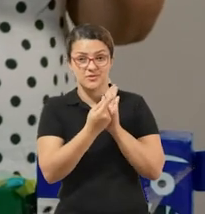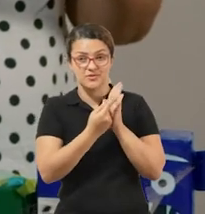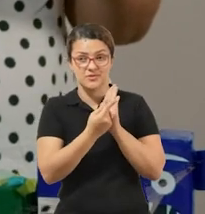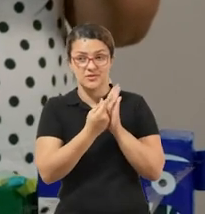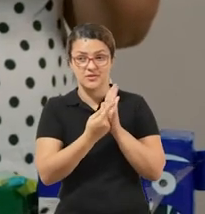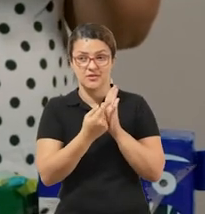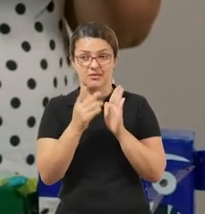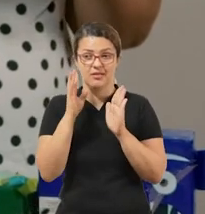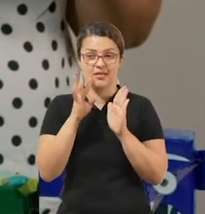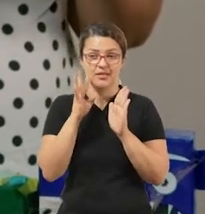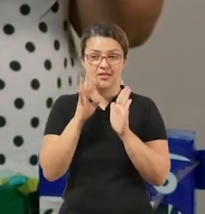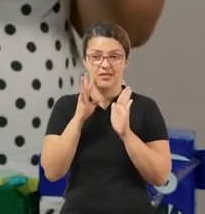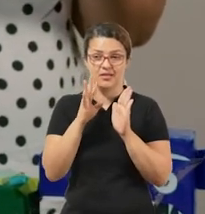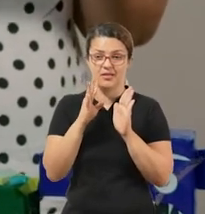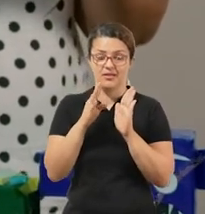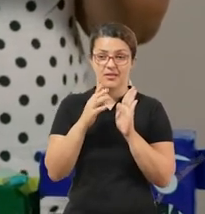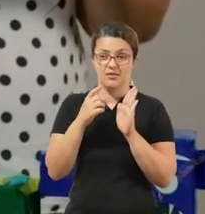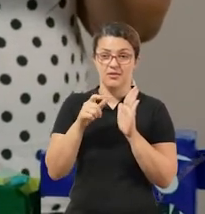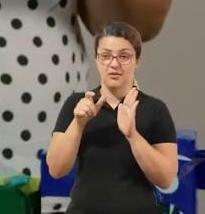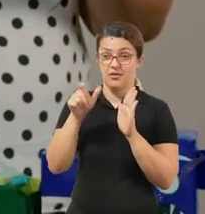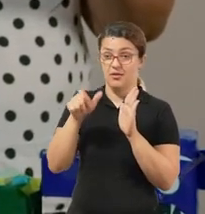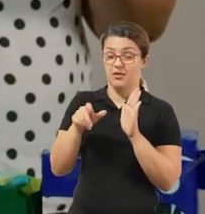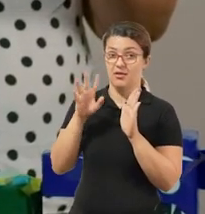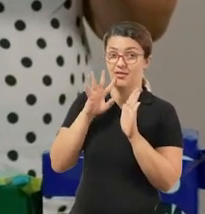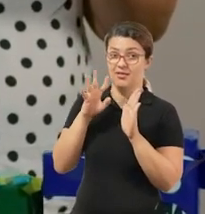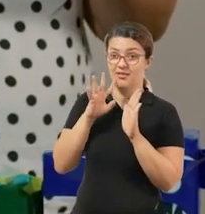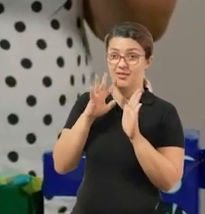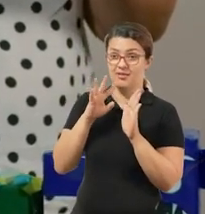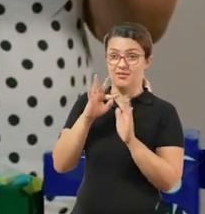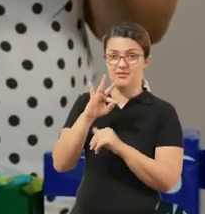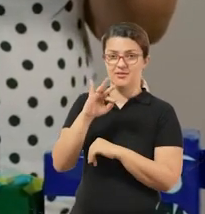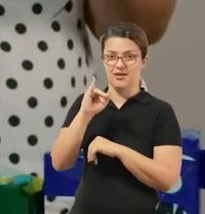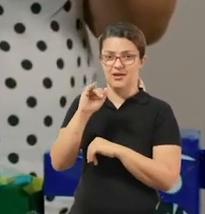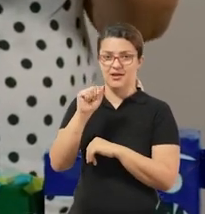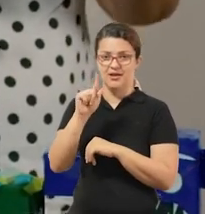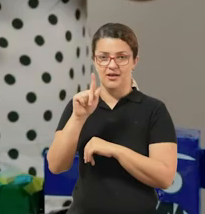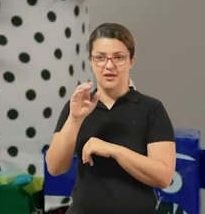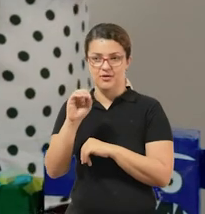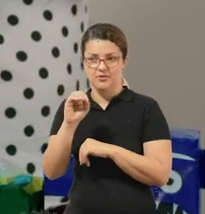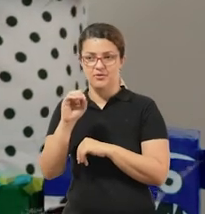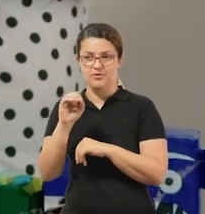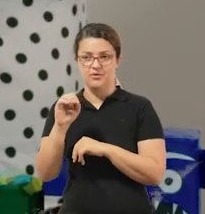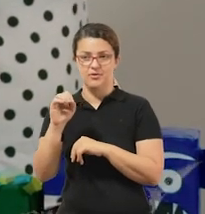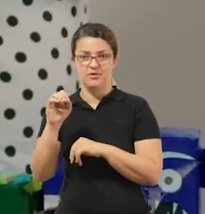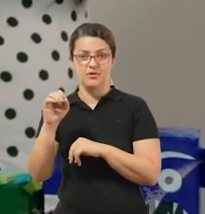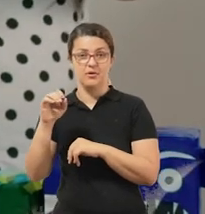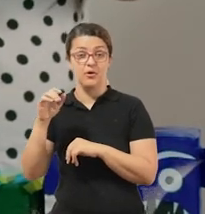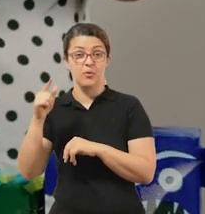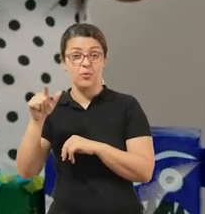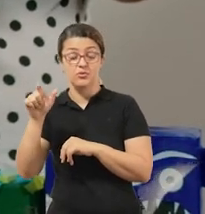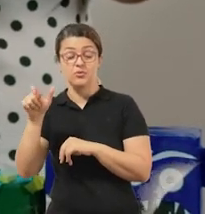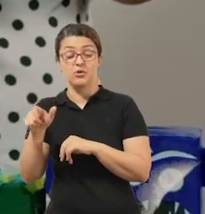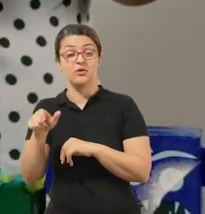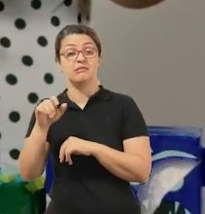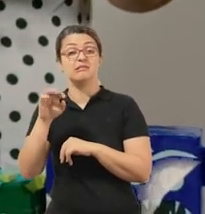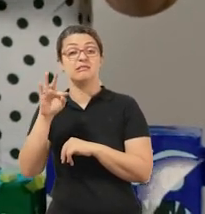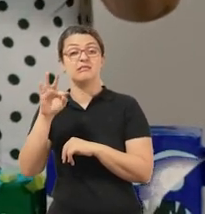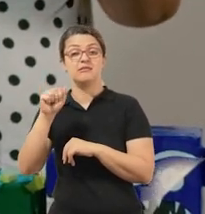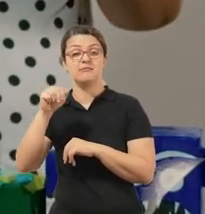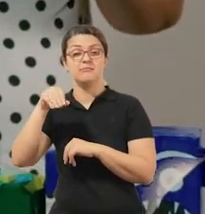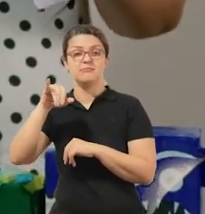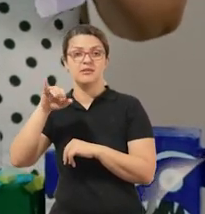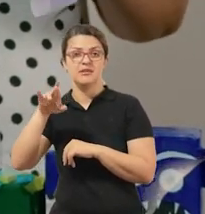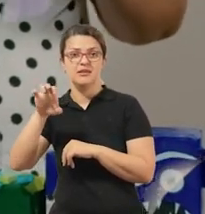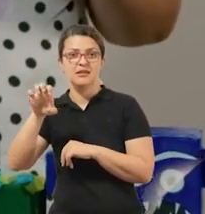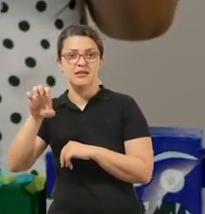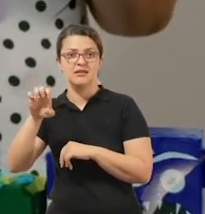gostarem. Olha que legal! Rosana. Olha que legal! Tiago. Olha que legal! Tamires. Isso